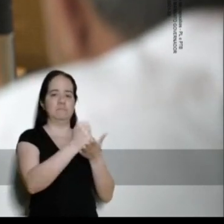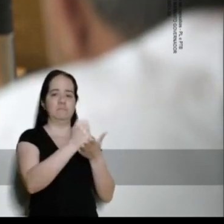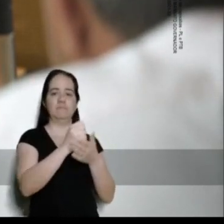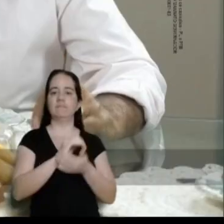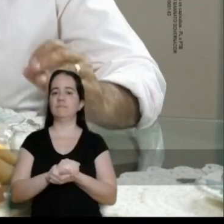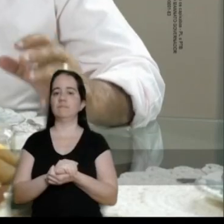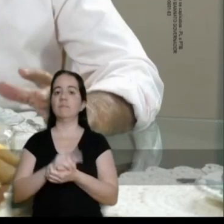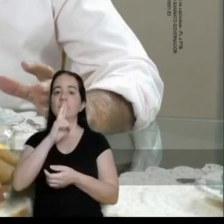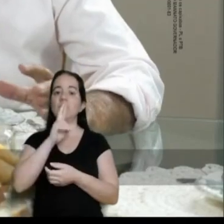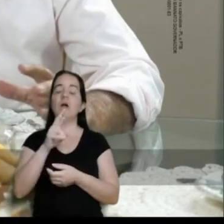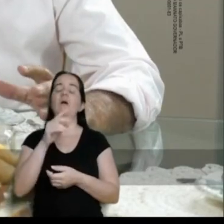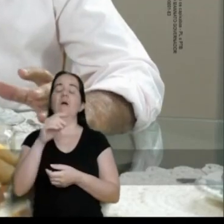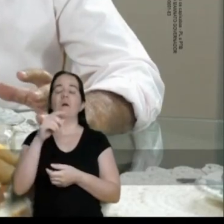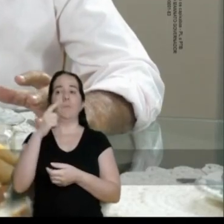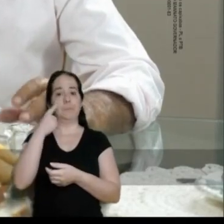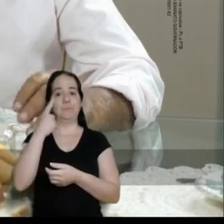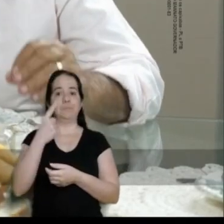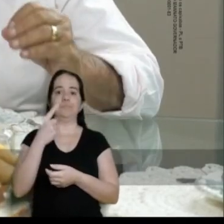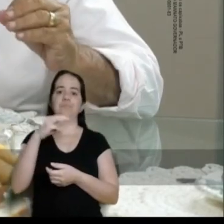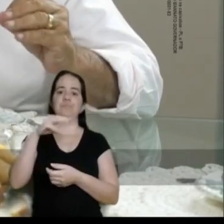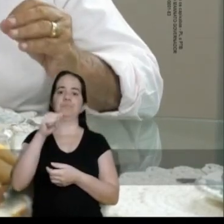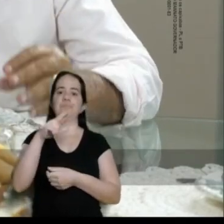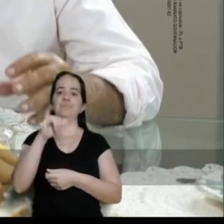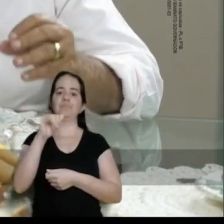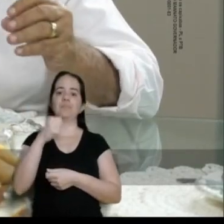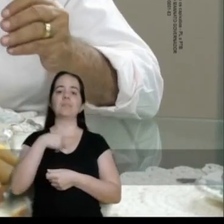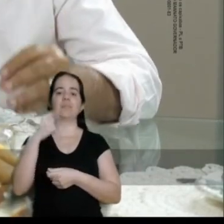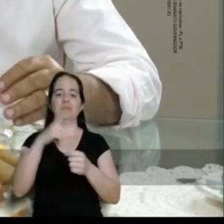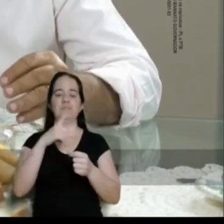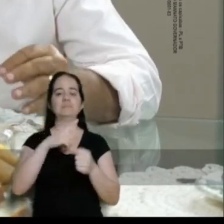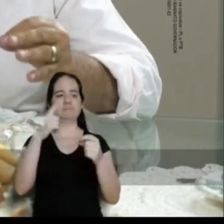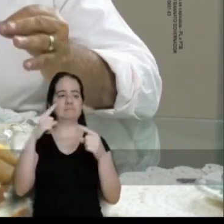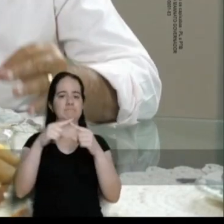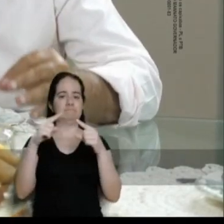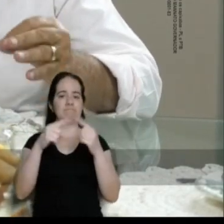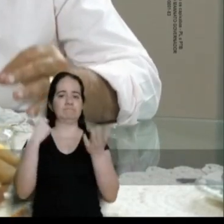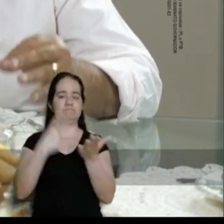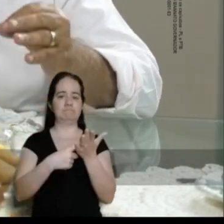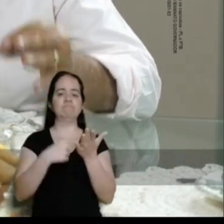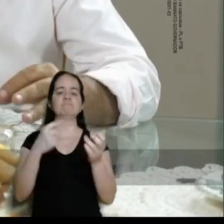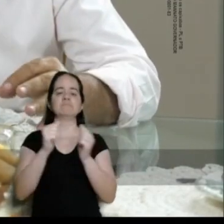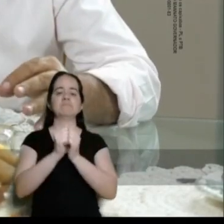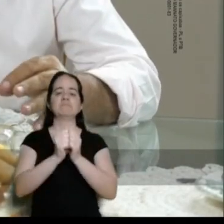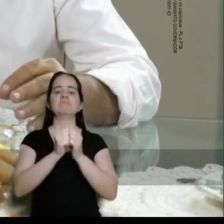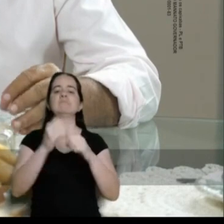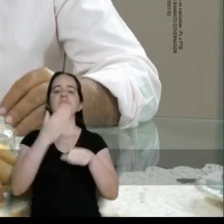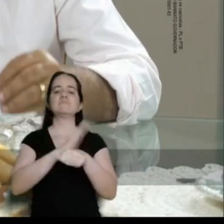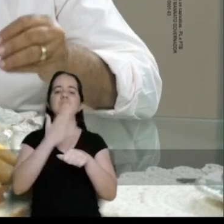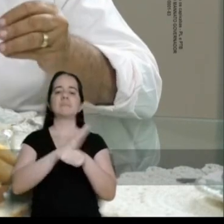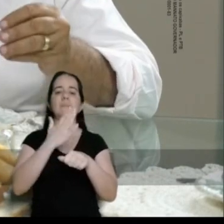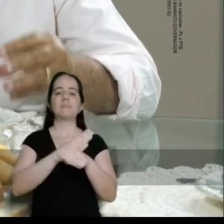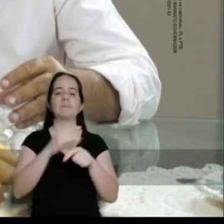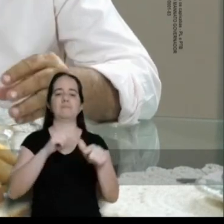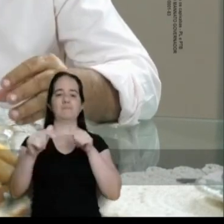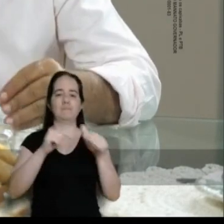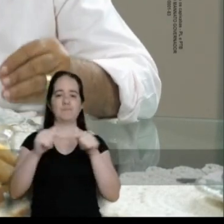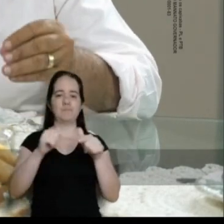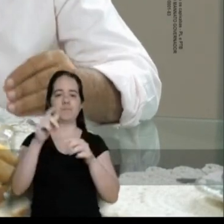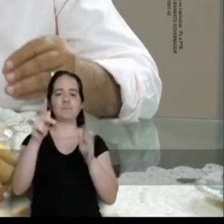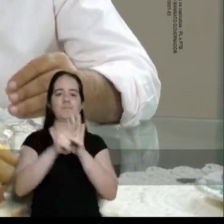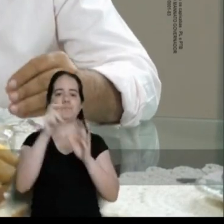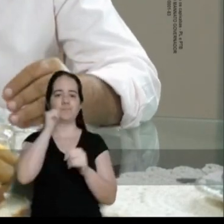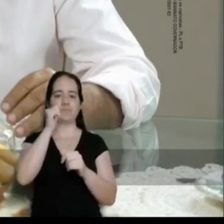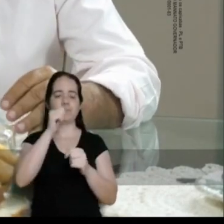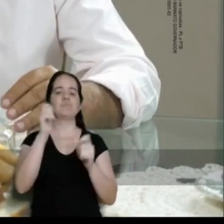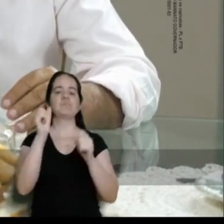carteira assinada. Olha, Maria, eu tenho uma parceria firmada com o setor produtivo. Nós vamos qualificar